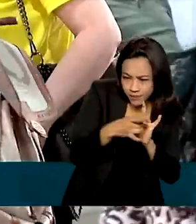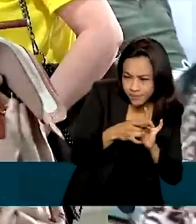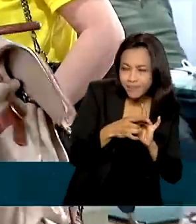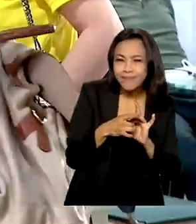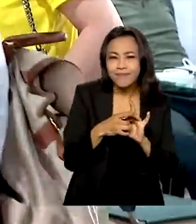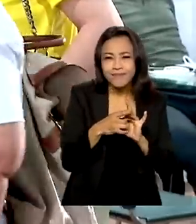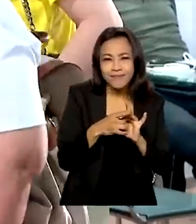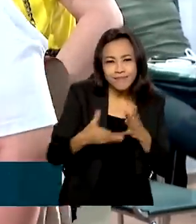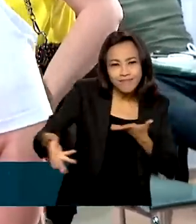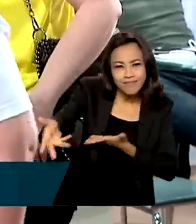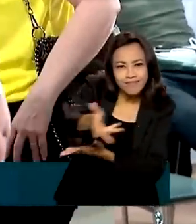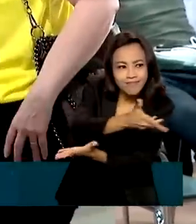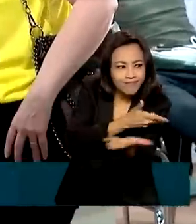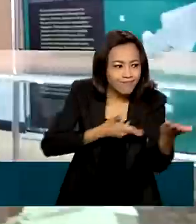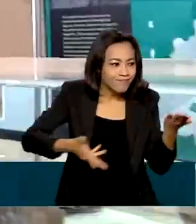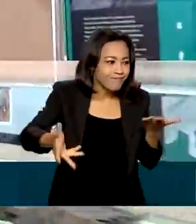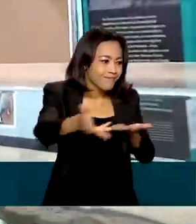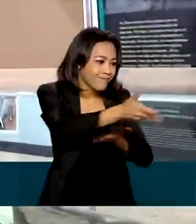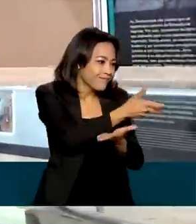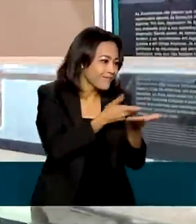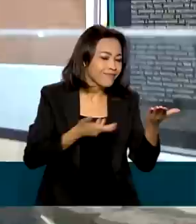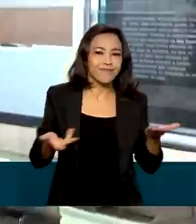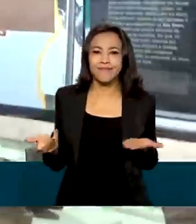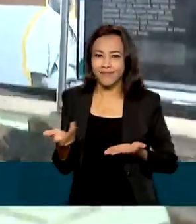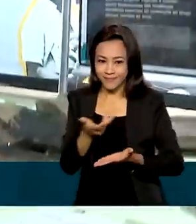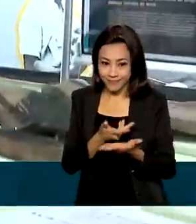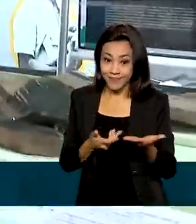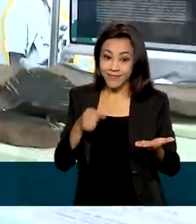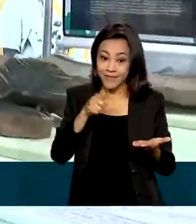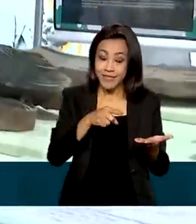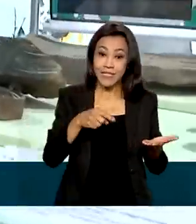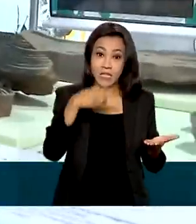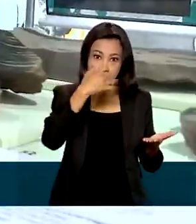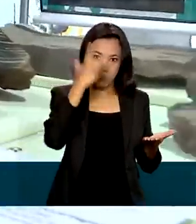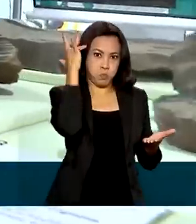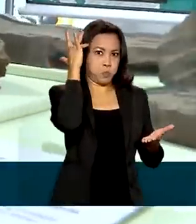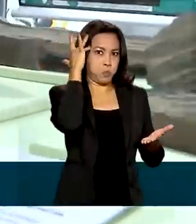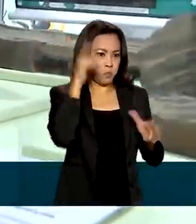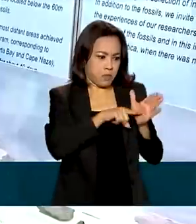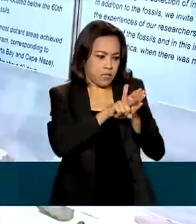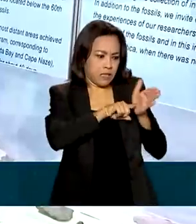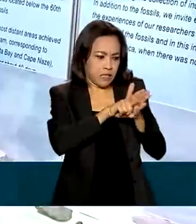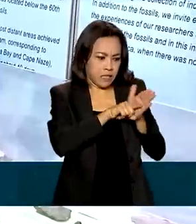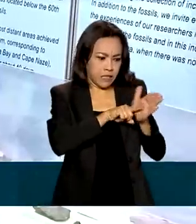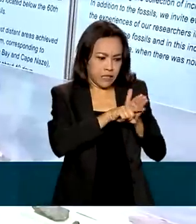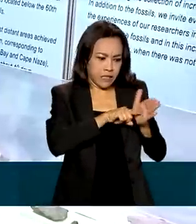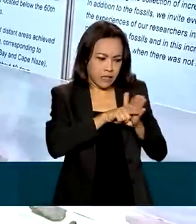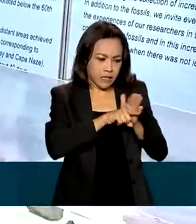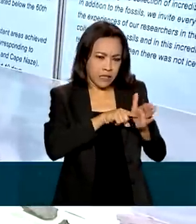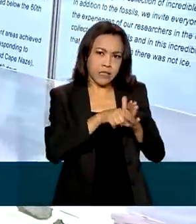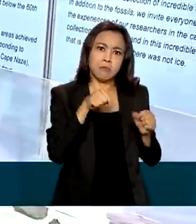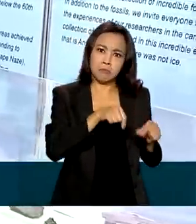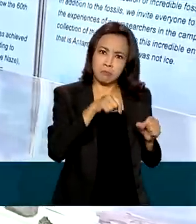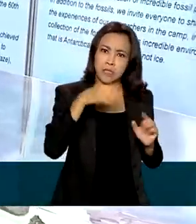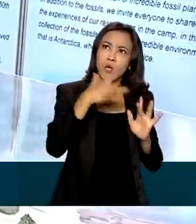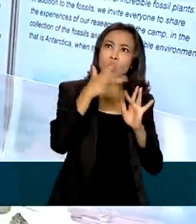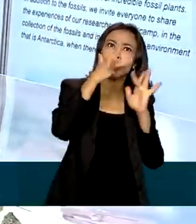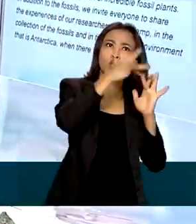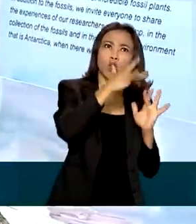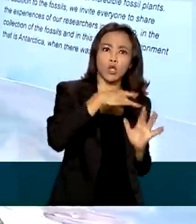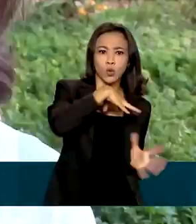mobilizar os cientistas de ponta do Brasil que estão conectados internacionalmente